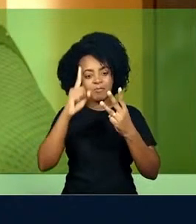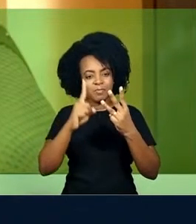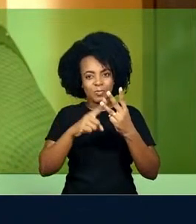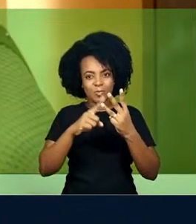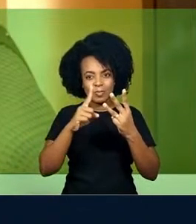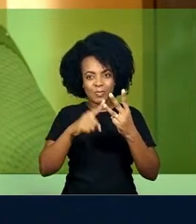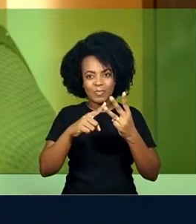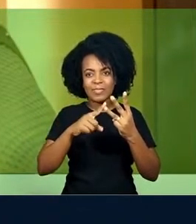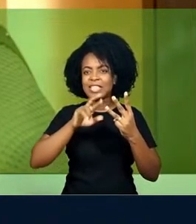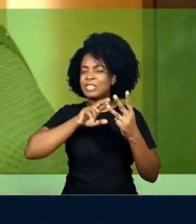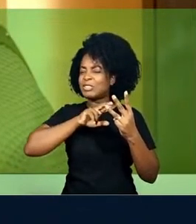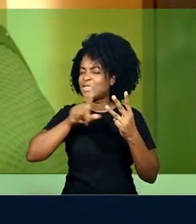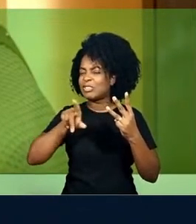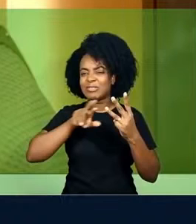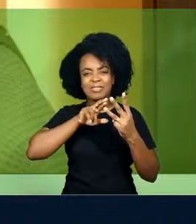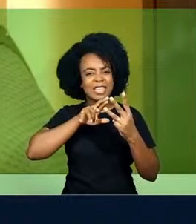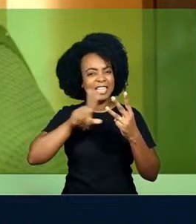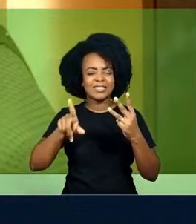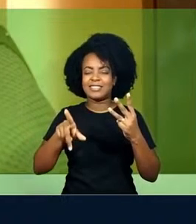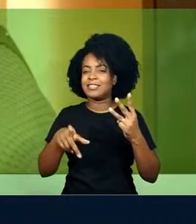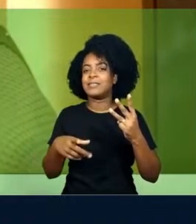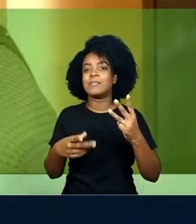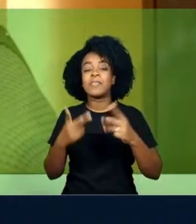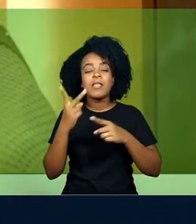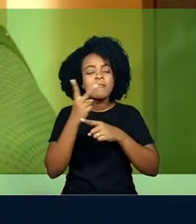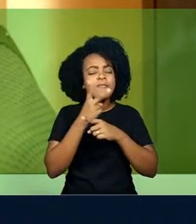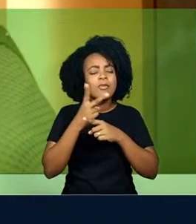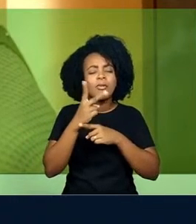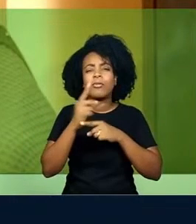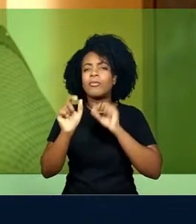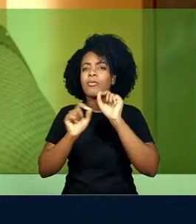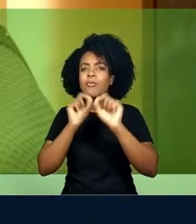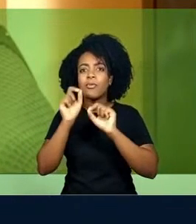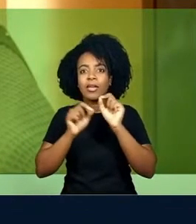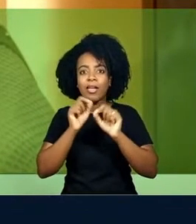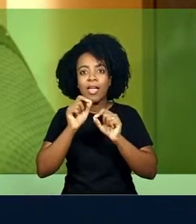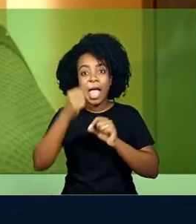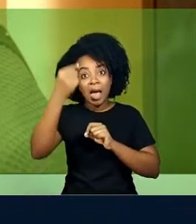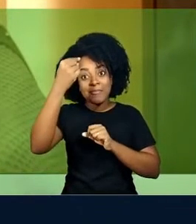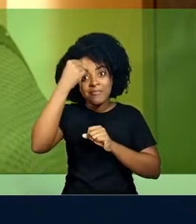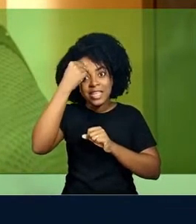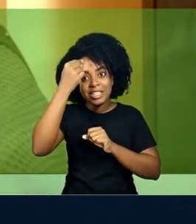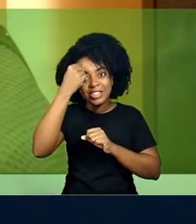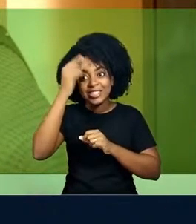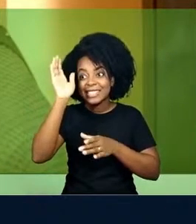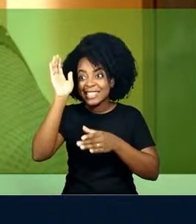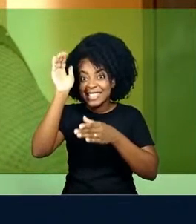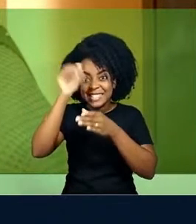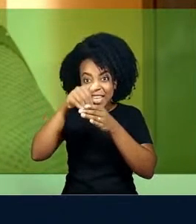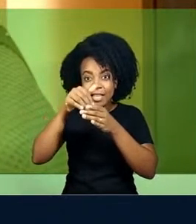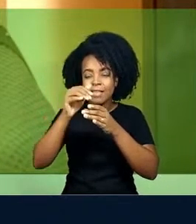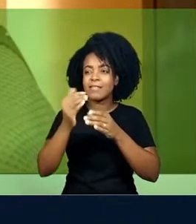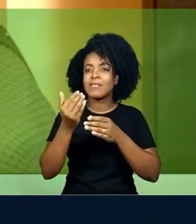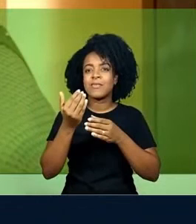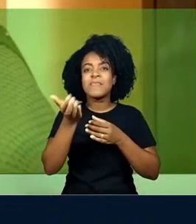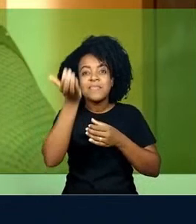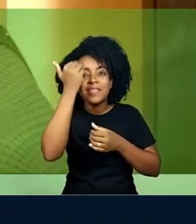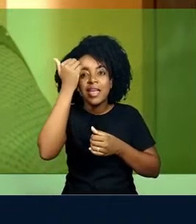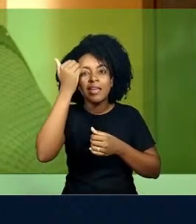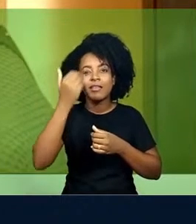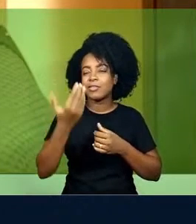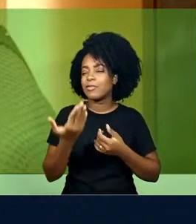Ex Machina faz um outro movimento. Procura encontrar o que é de imperceptível no pensamento humano.